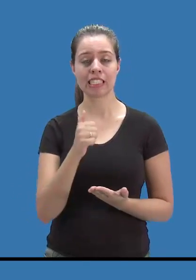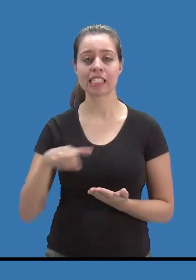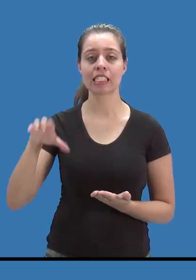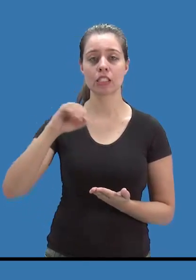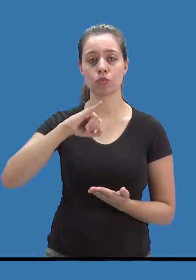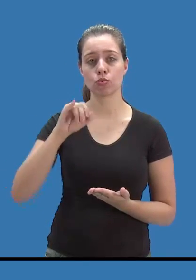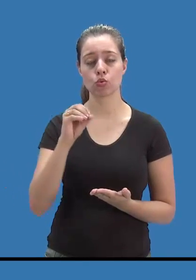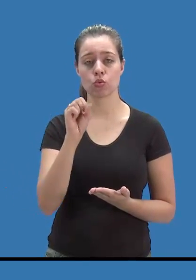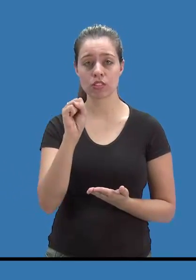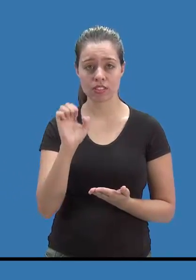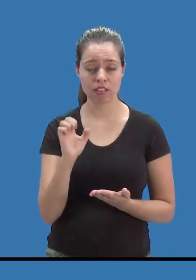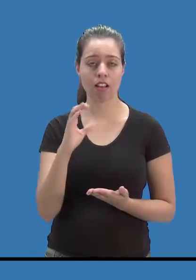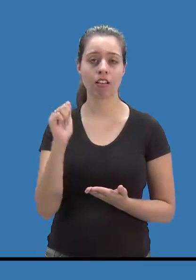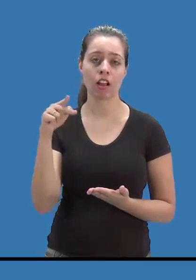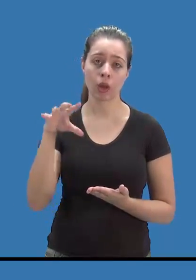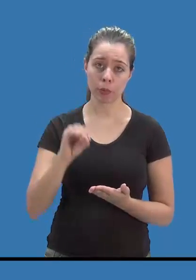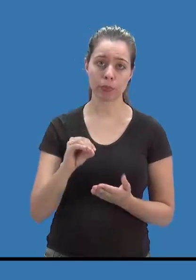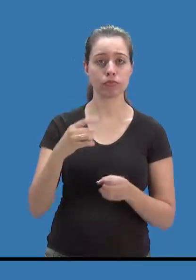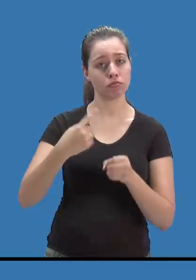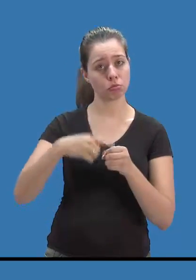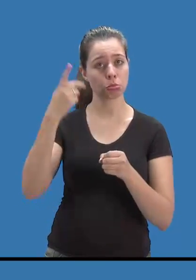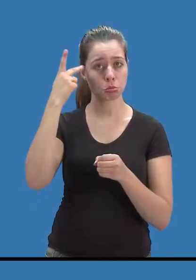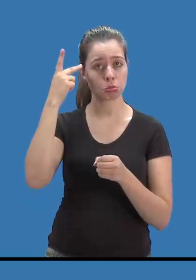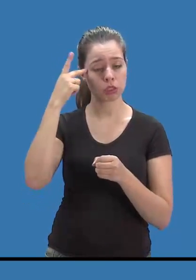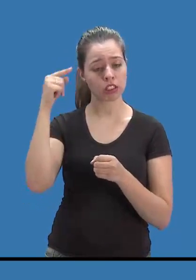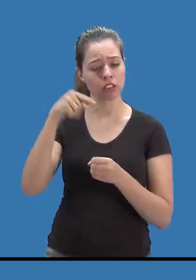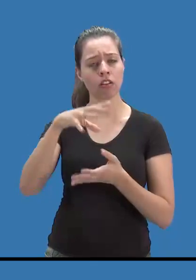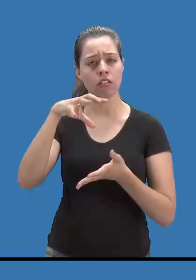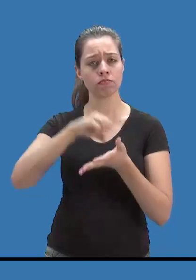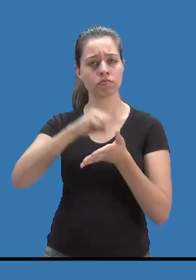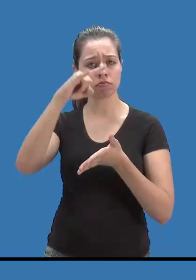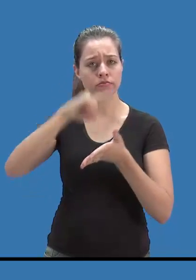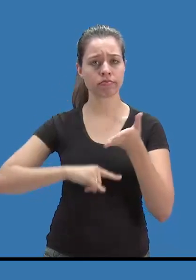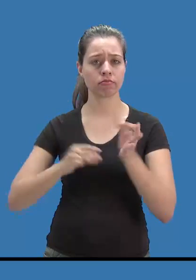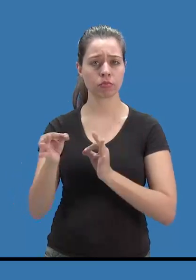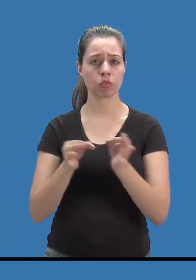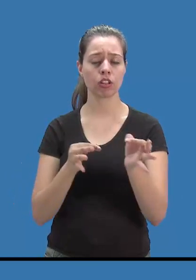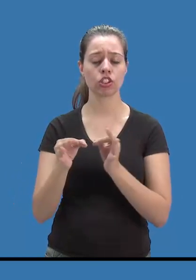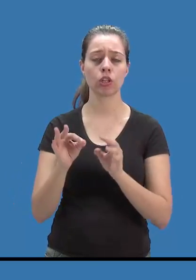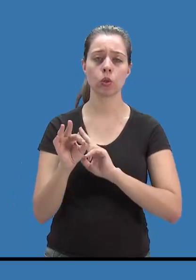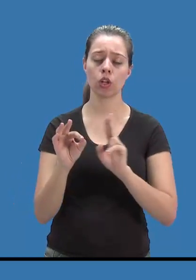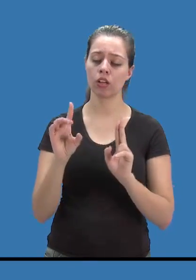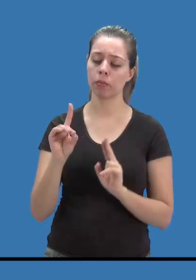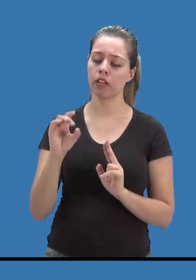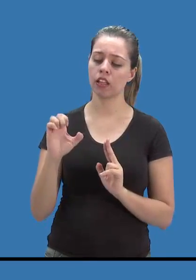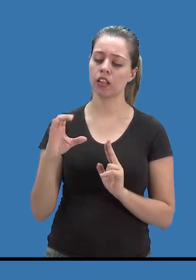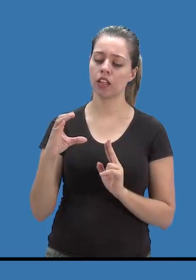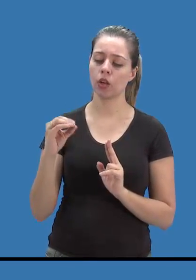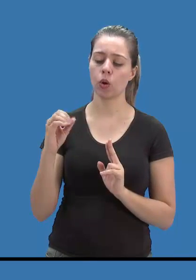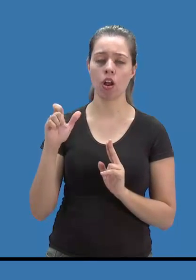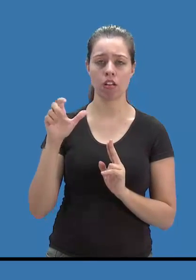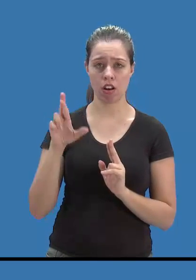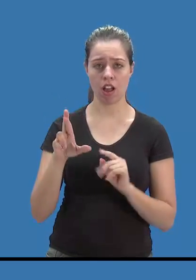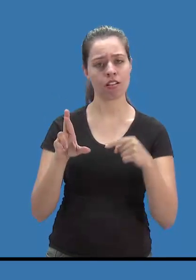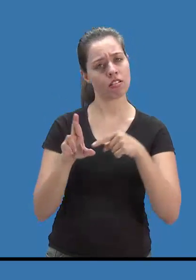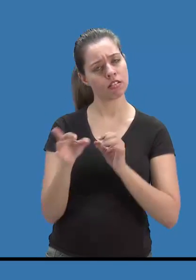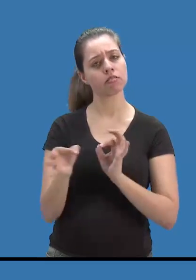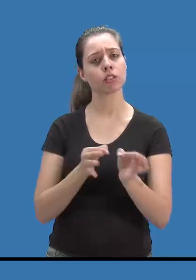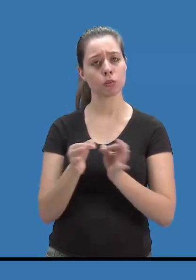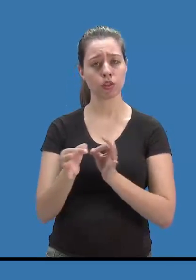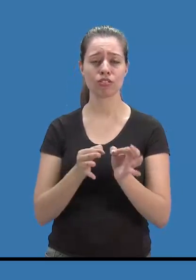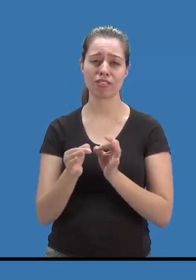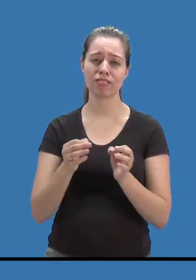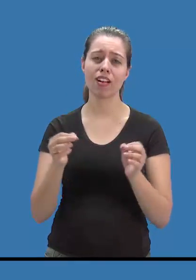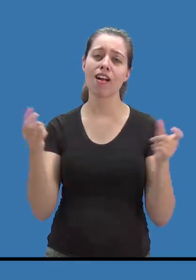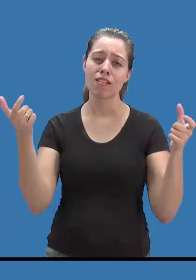E é por isso que eles foram inscritos no programa Decolar, um dos poucos projetos de atendimento a alunos com capacidade acima